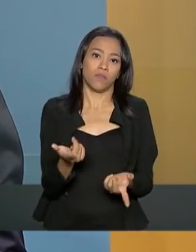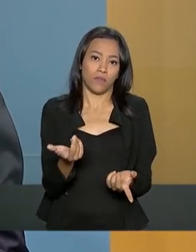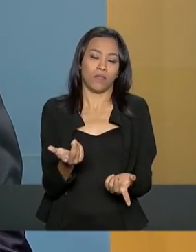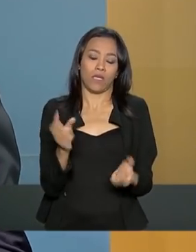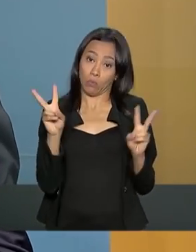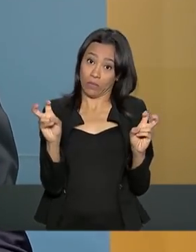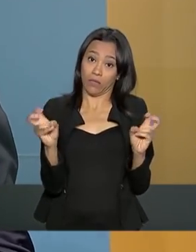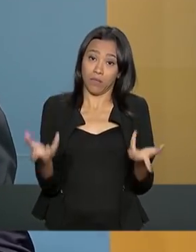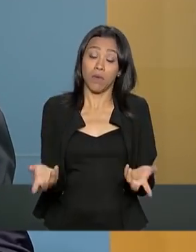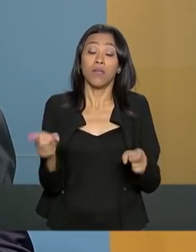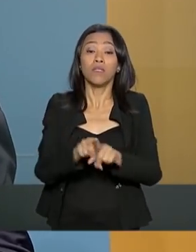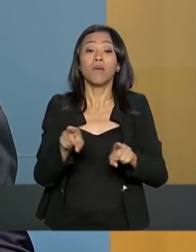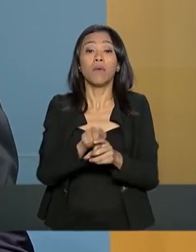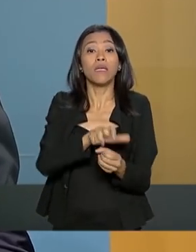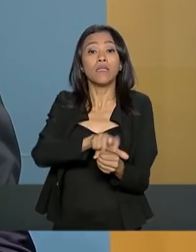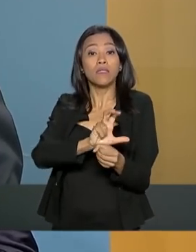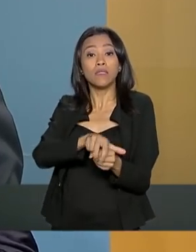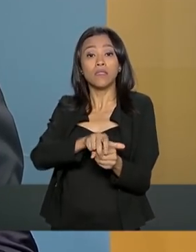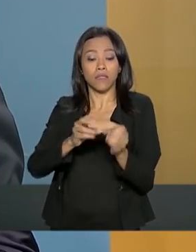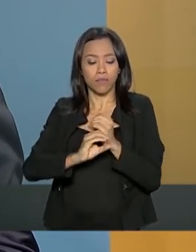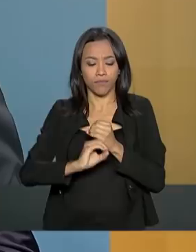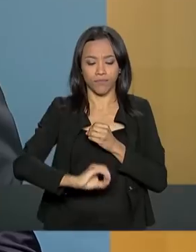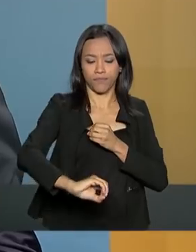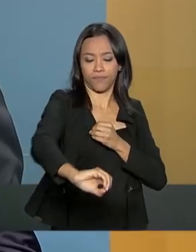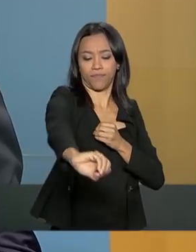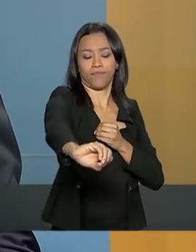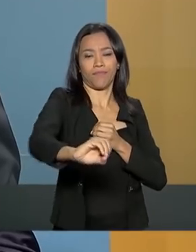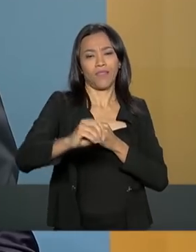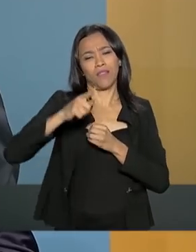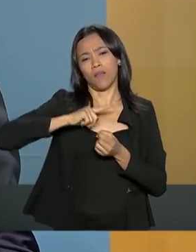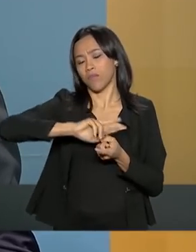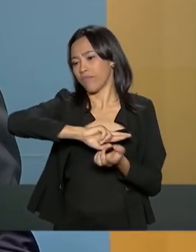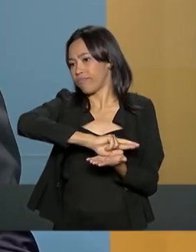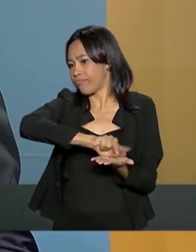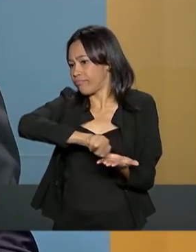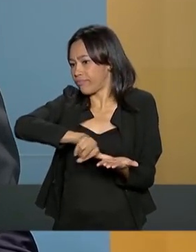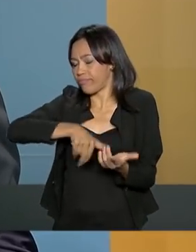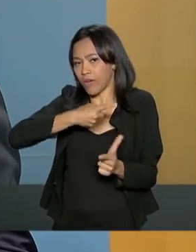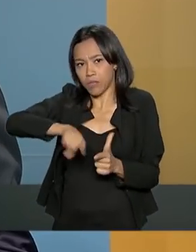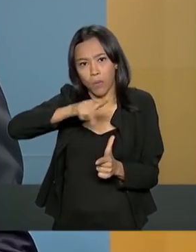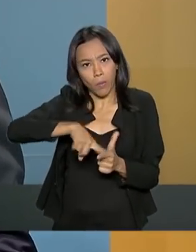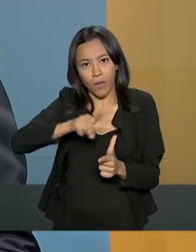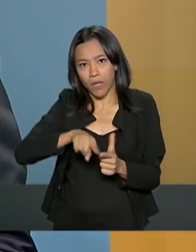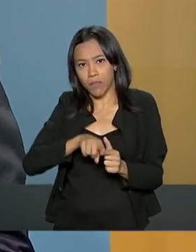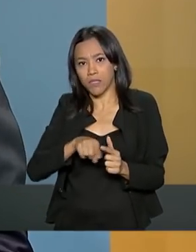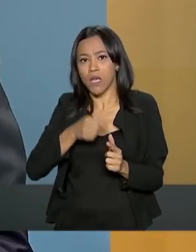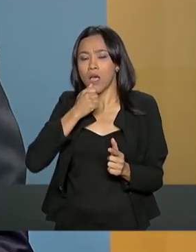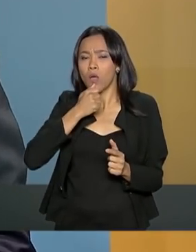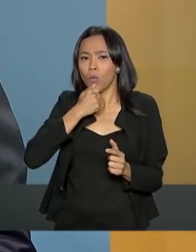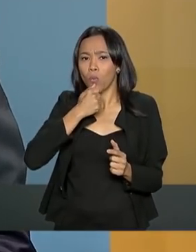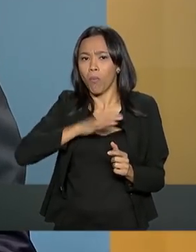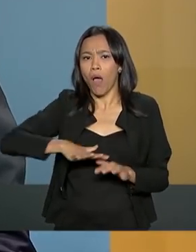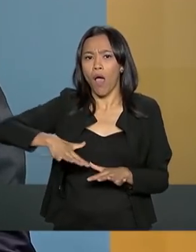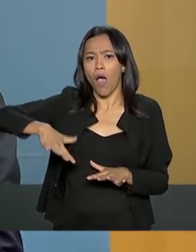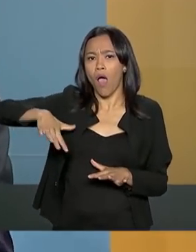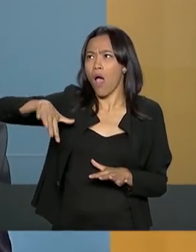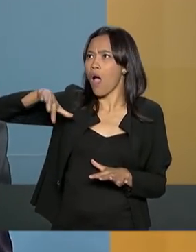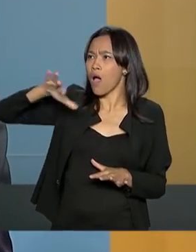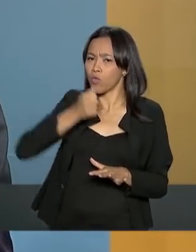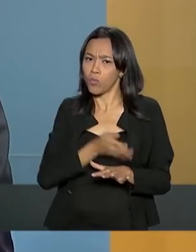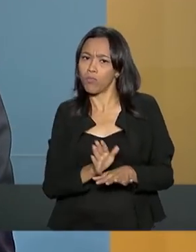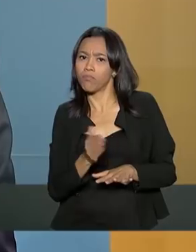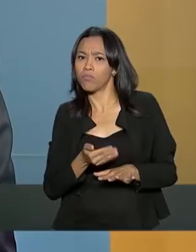também o tema do saneamento no oceano. Nós temos vários problemas ao longo do litoral brasileiro, praias e locais